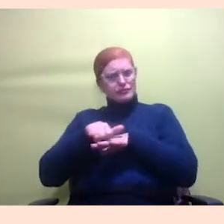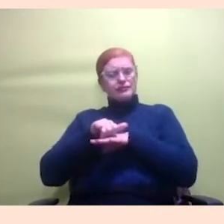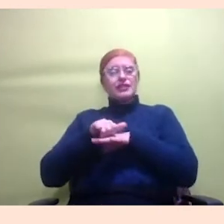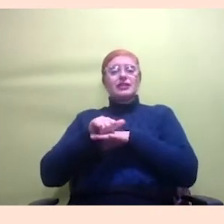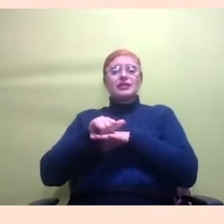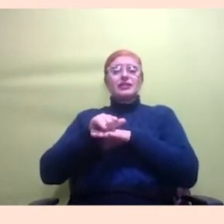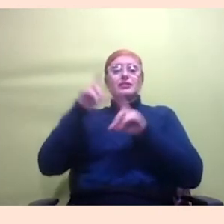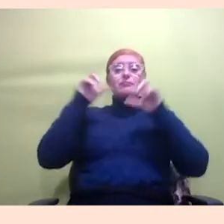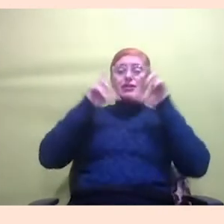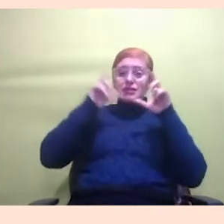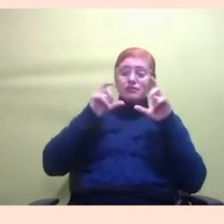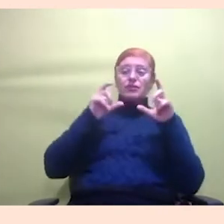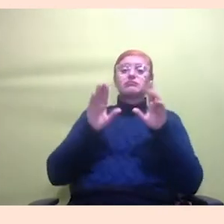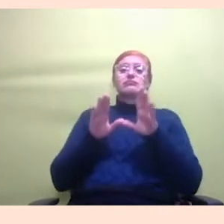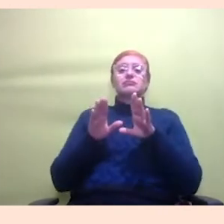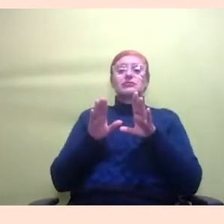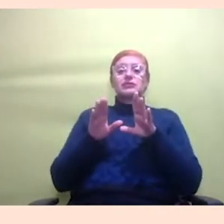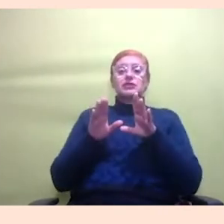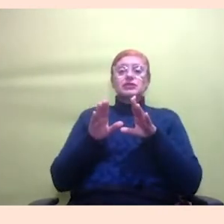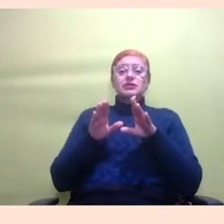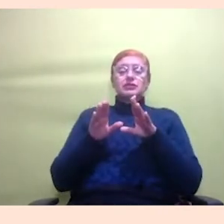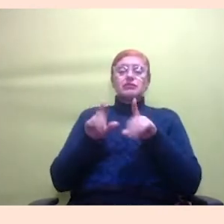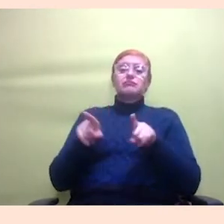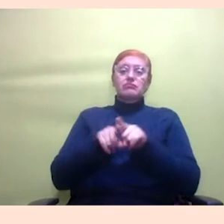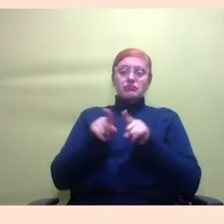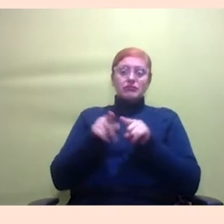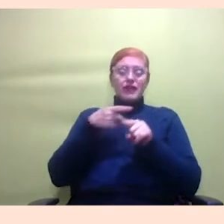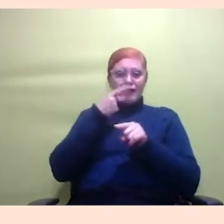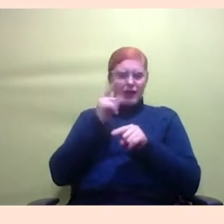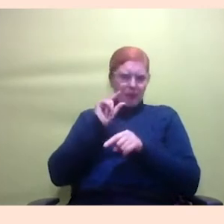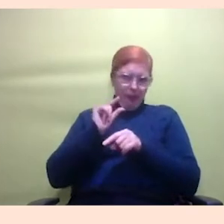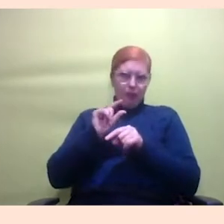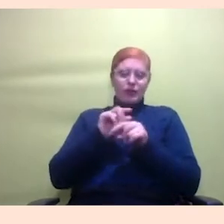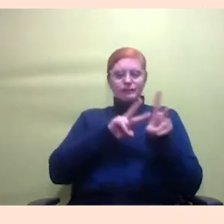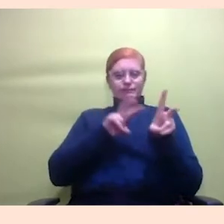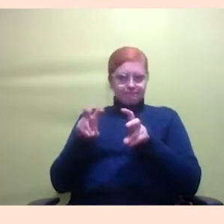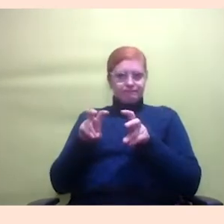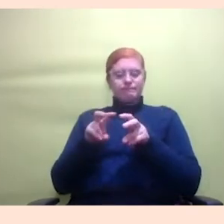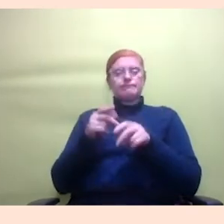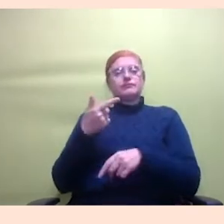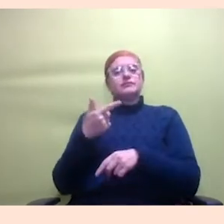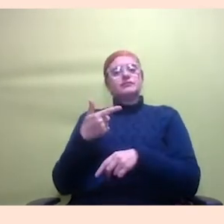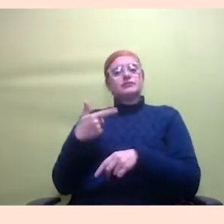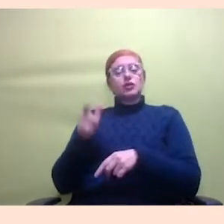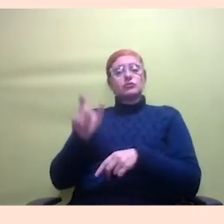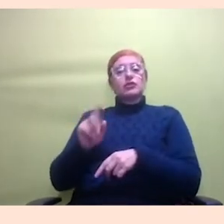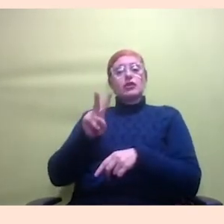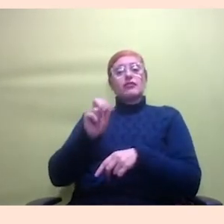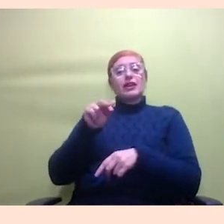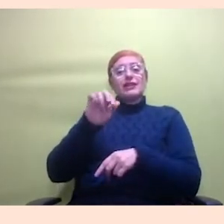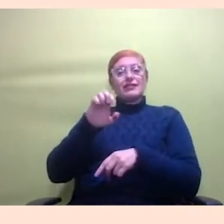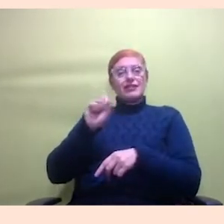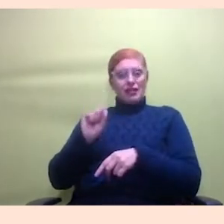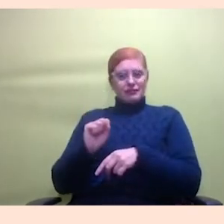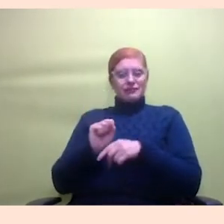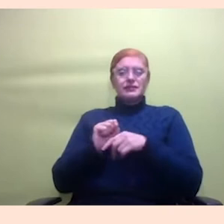legal vocês conversarem um pouco sobre isso a Vanessa Vanessa Pugliese ela está pegando carona também aqui na questão de